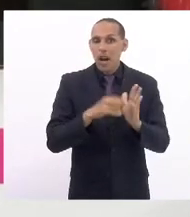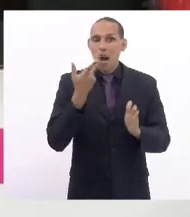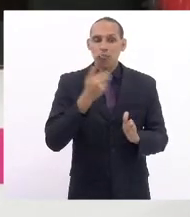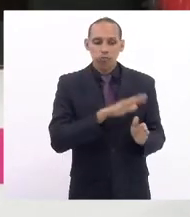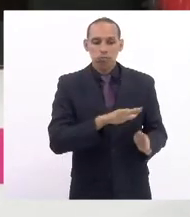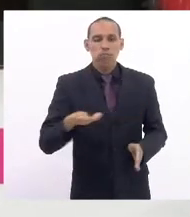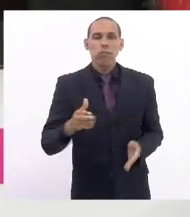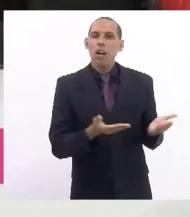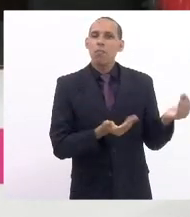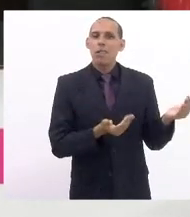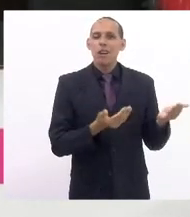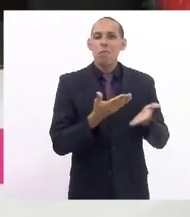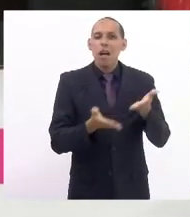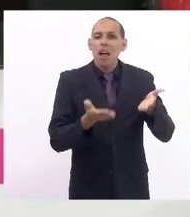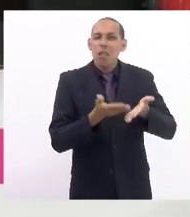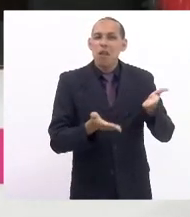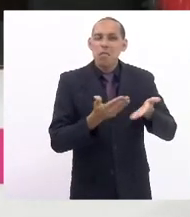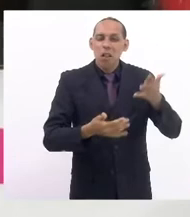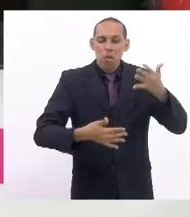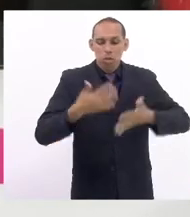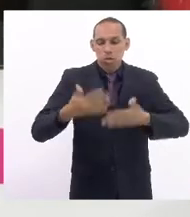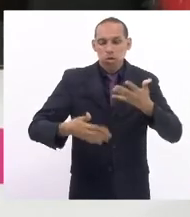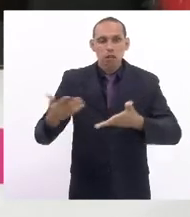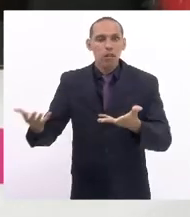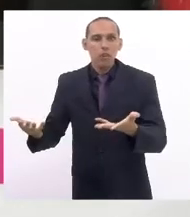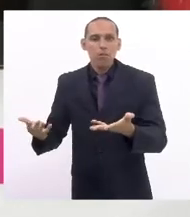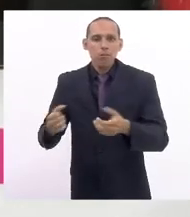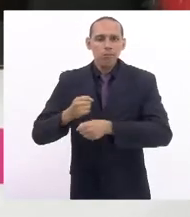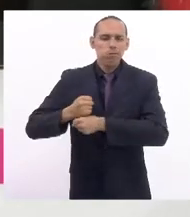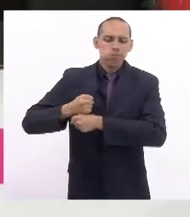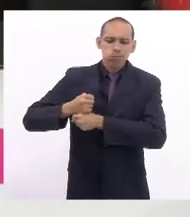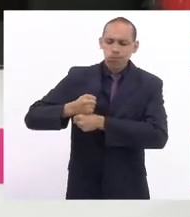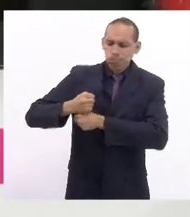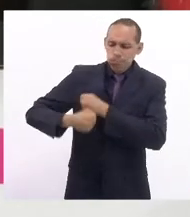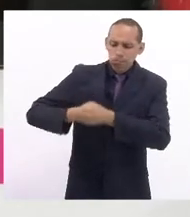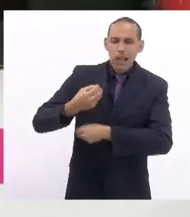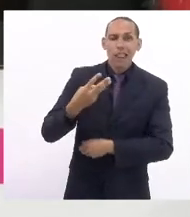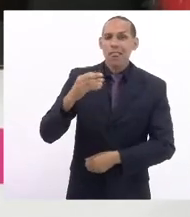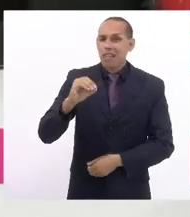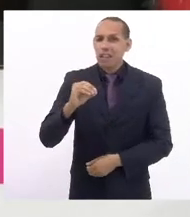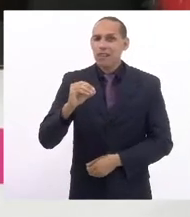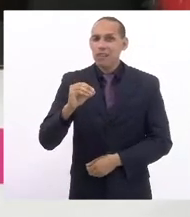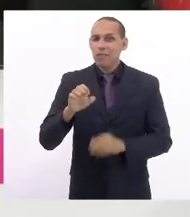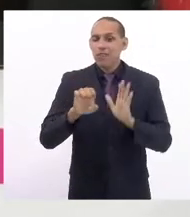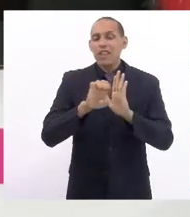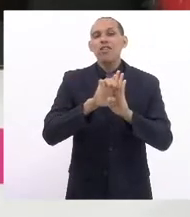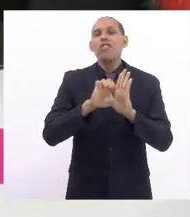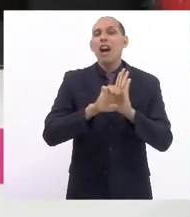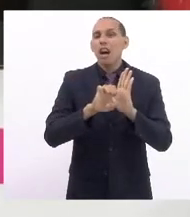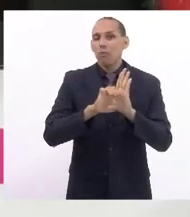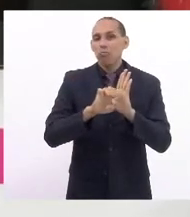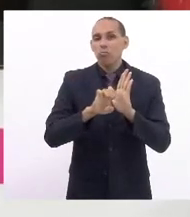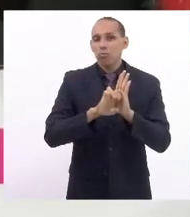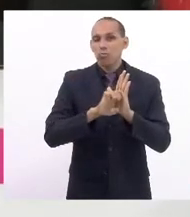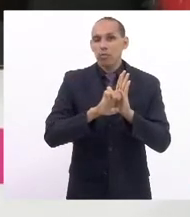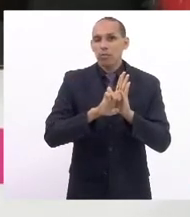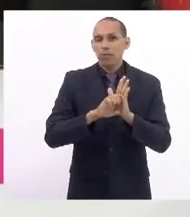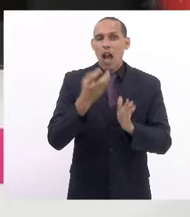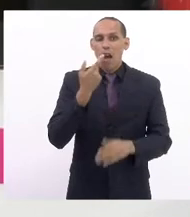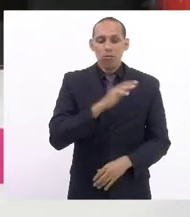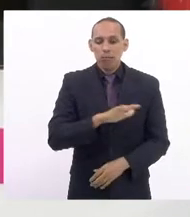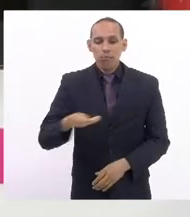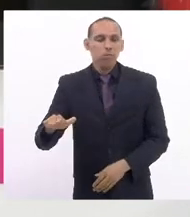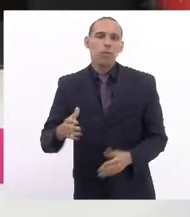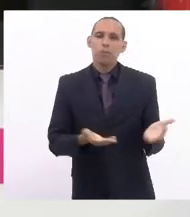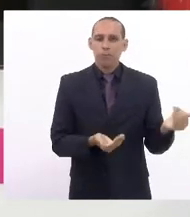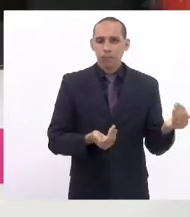se perdendo mais de 30 anos do estatuto da criança e do adolescente a gente quer força nessa política e